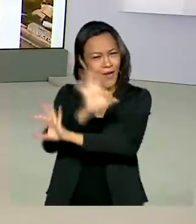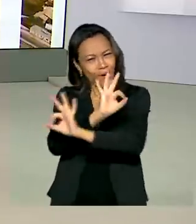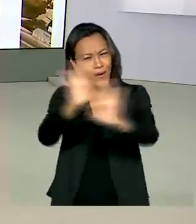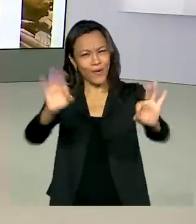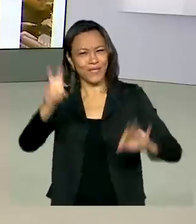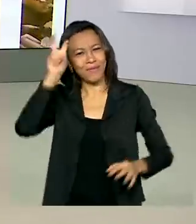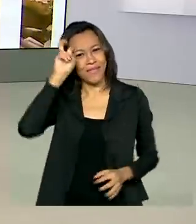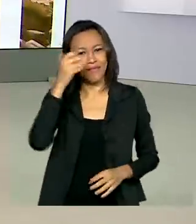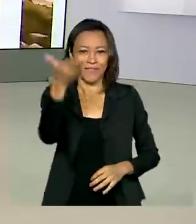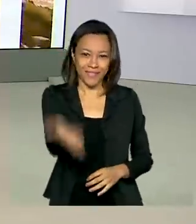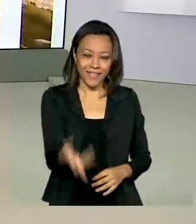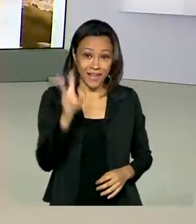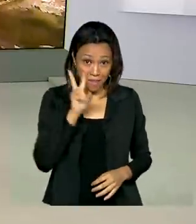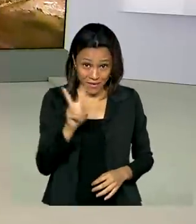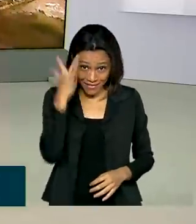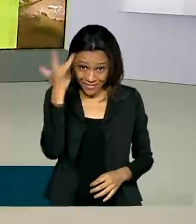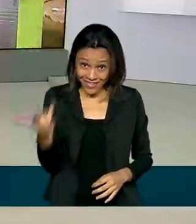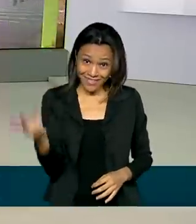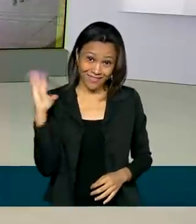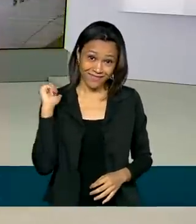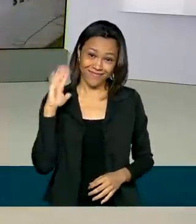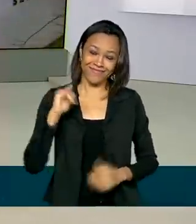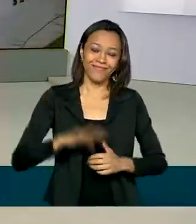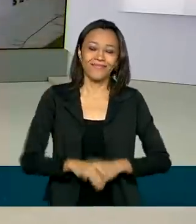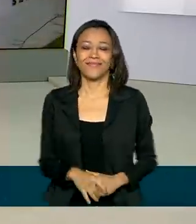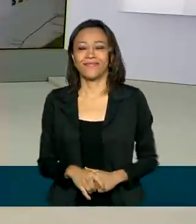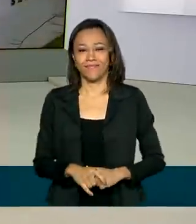quinta-feira para você. Nos vemos amanhã. Até lá.